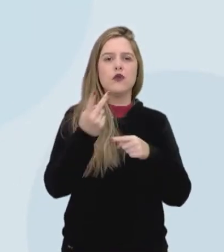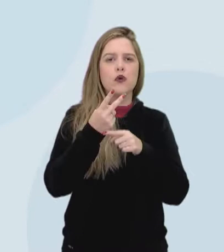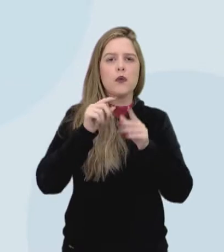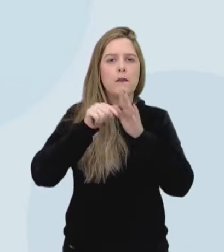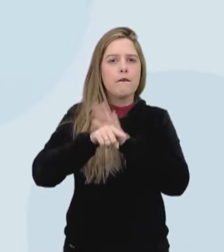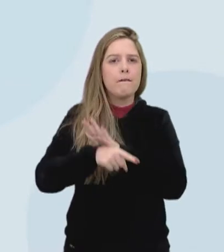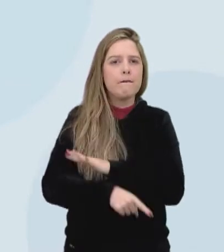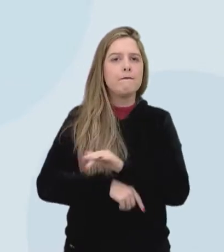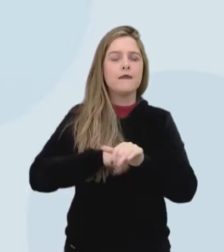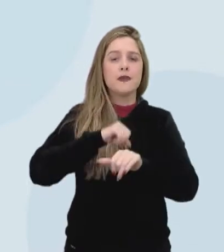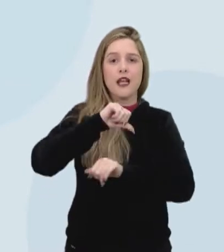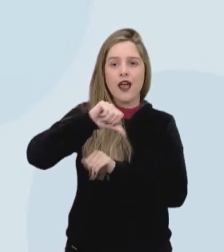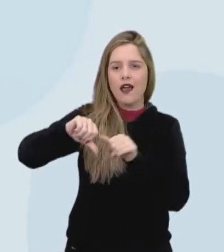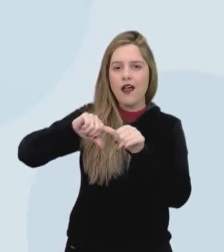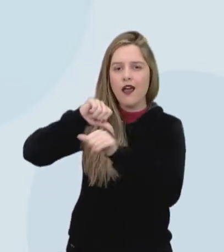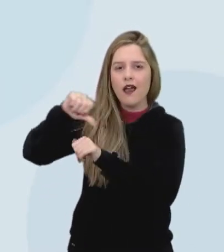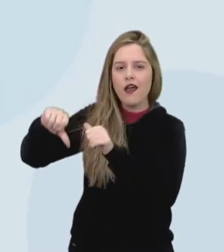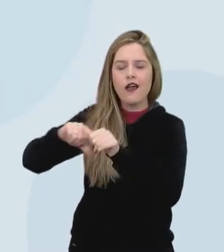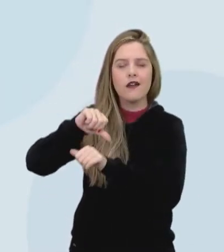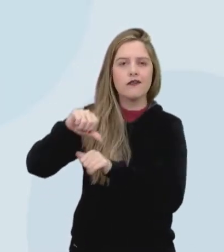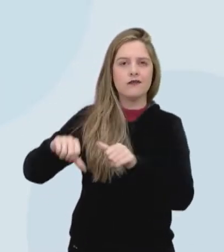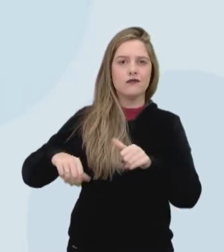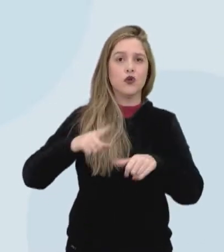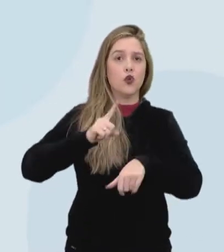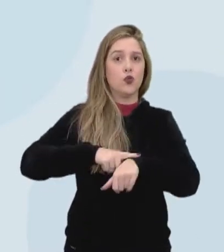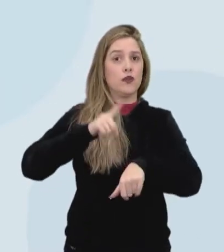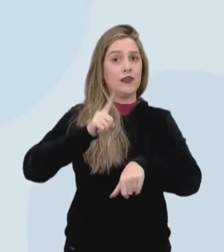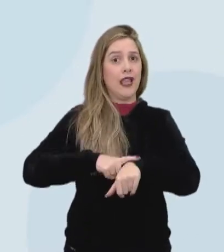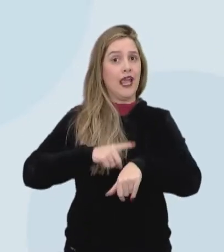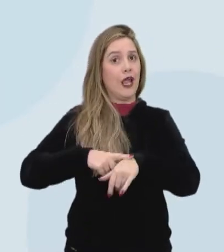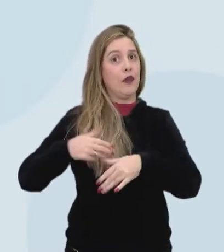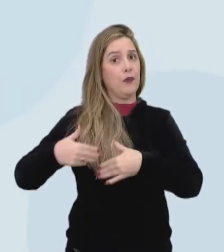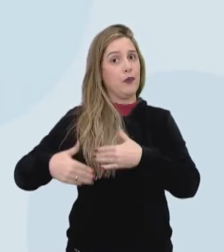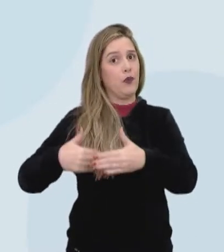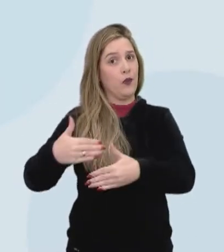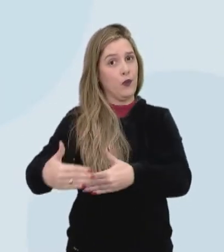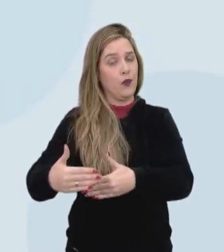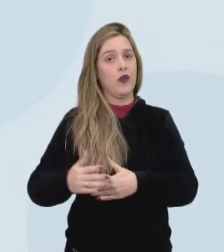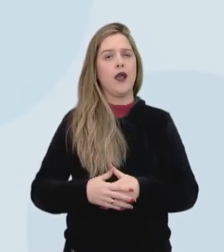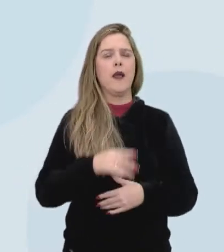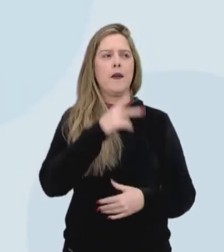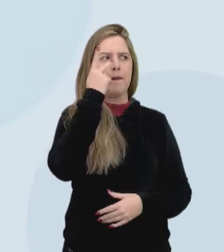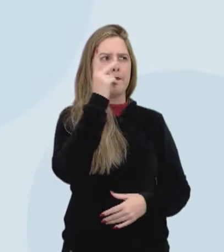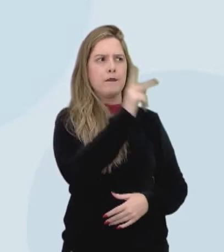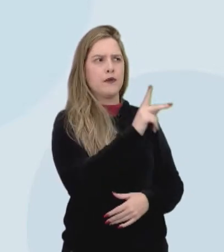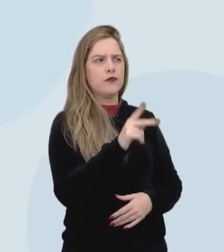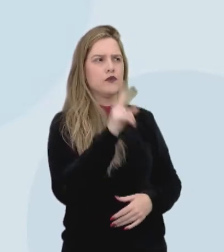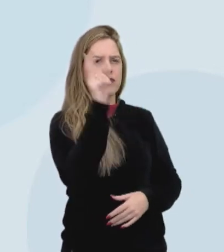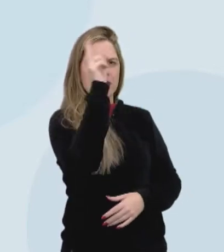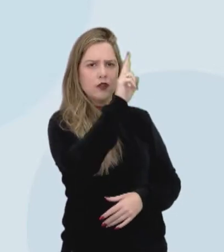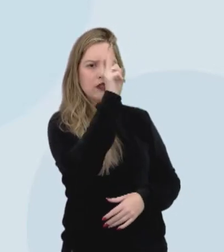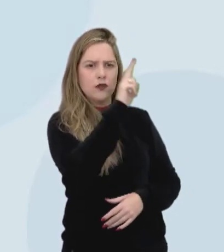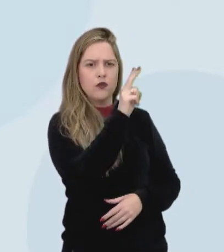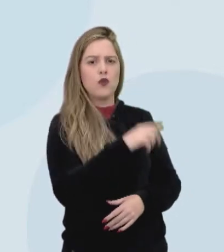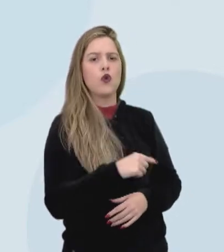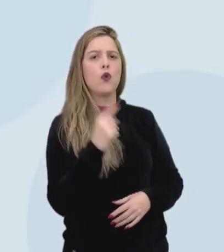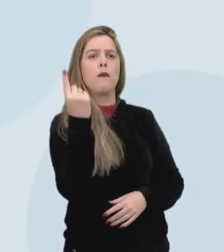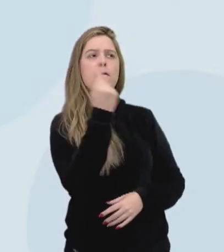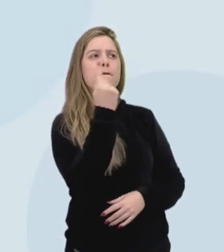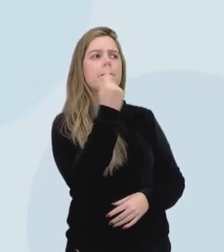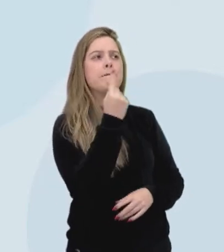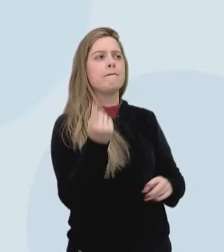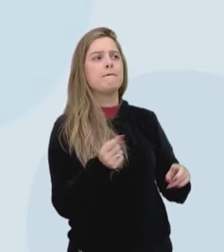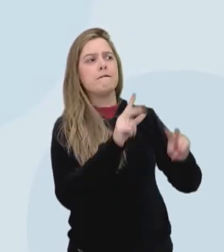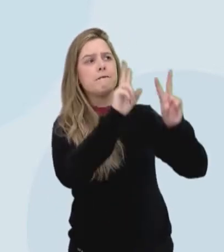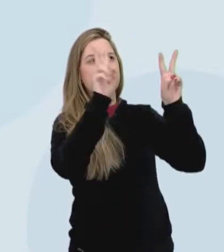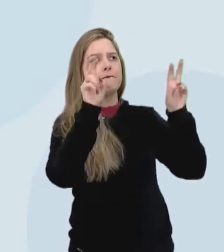transformação ao longo do tempo. Pô, professora, lê pra nós aqui qual foi o primeiro modelo da